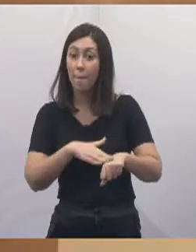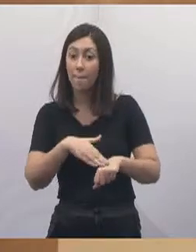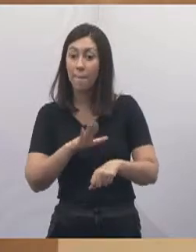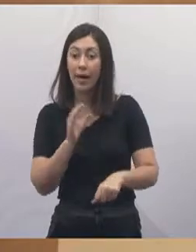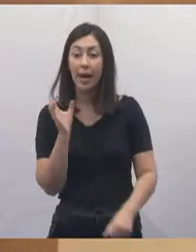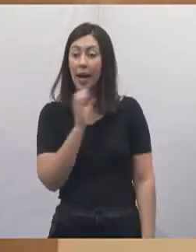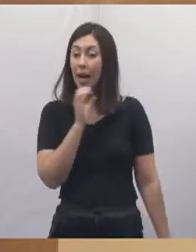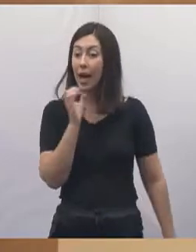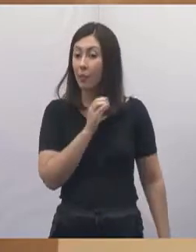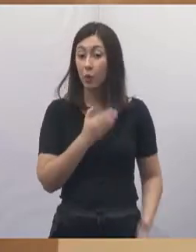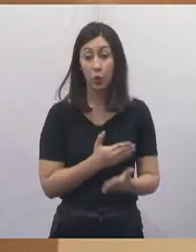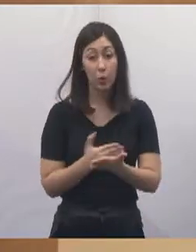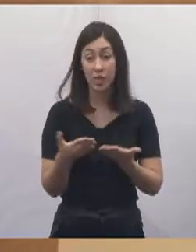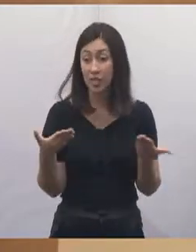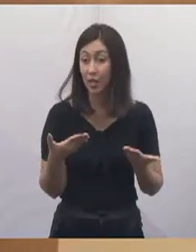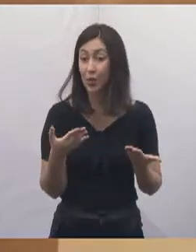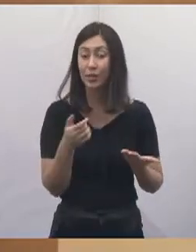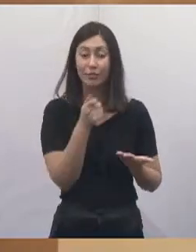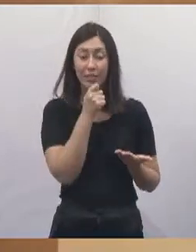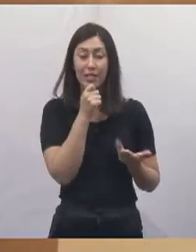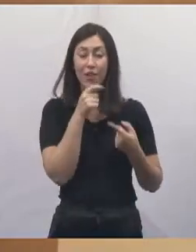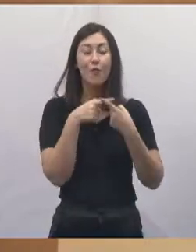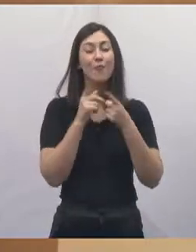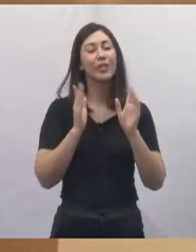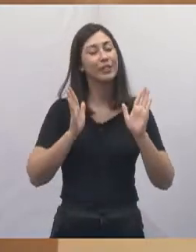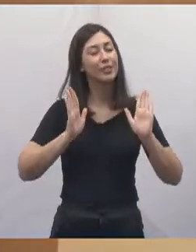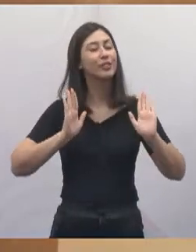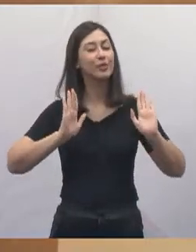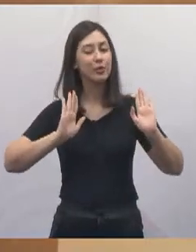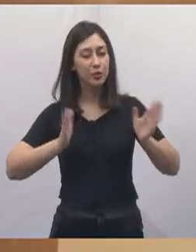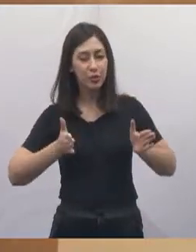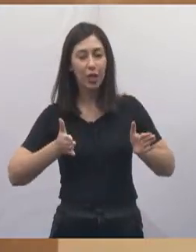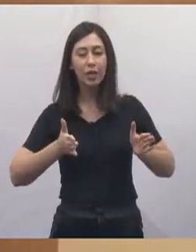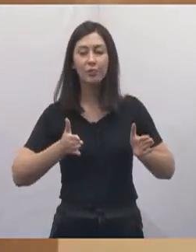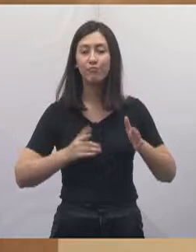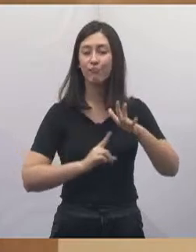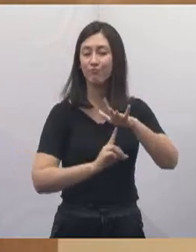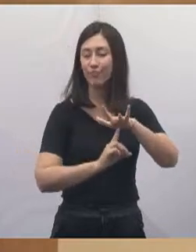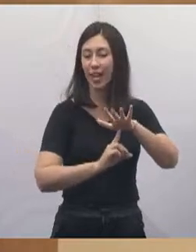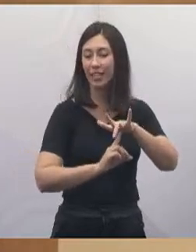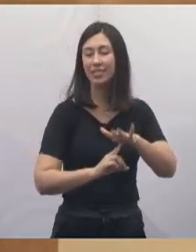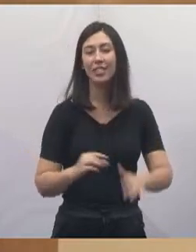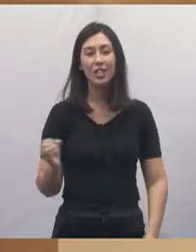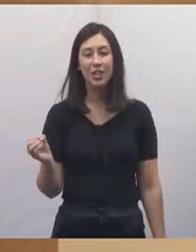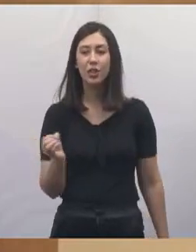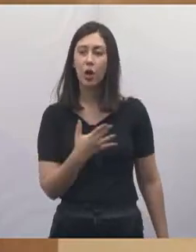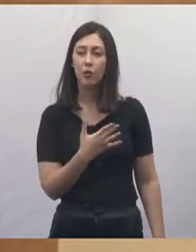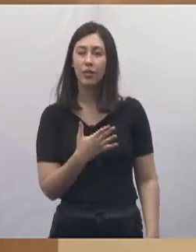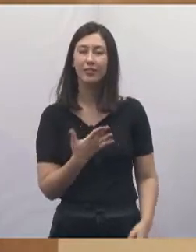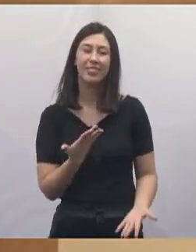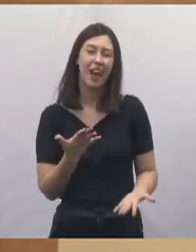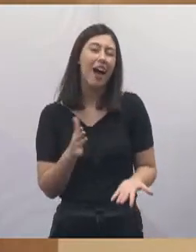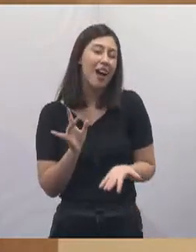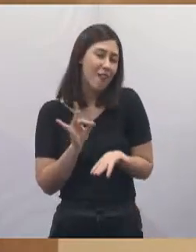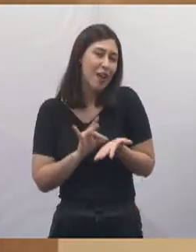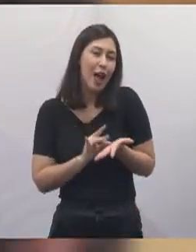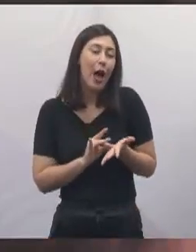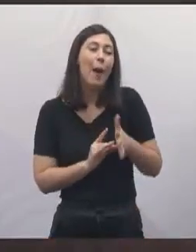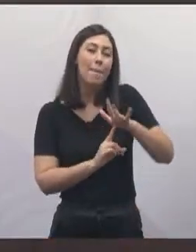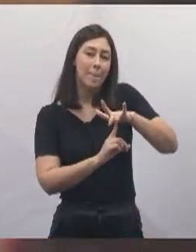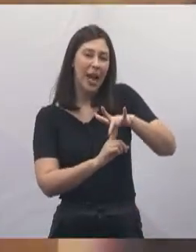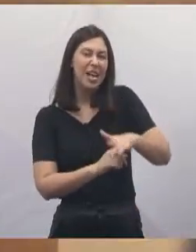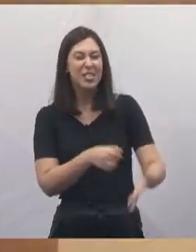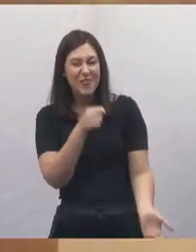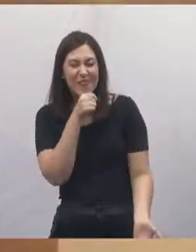não era para este momento, mas que bom que agora já vai uma nova praça. Quer dizer, a praça já é antiga, mas a